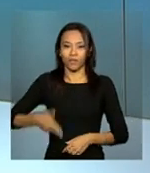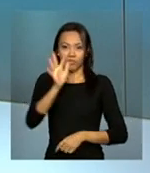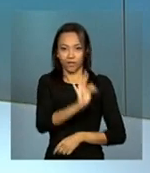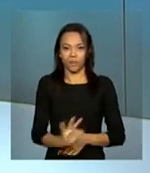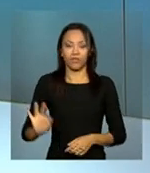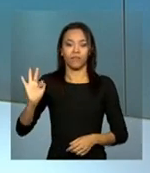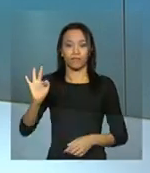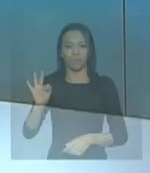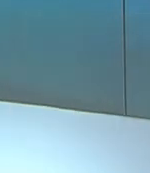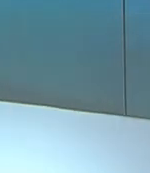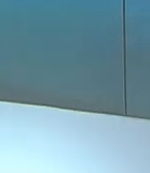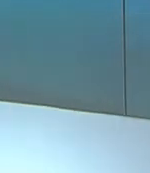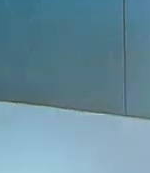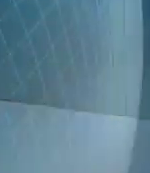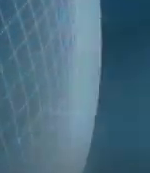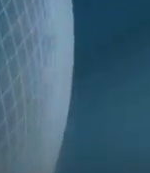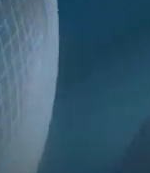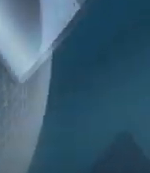do Governo Federal.